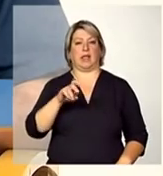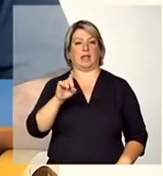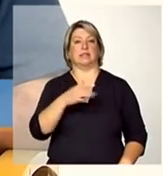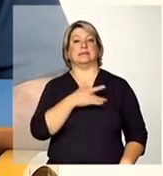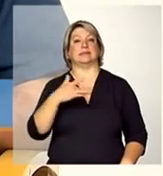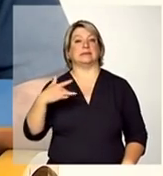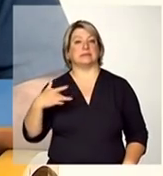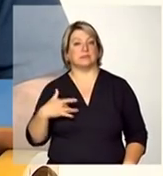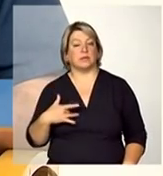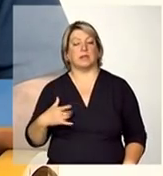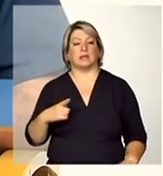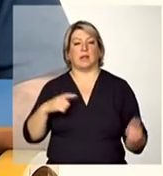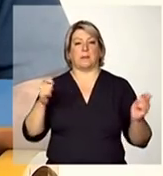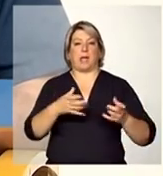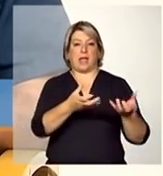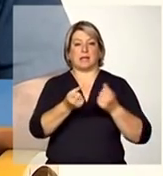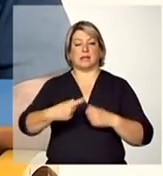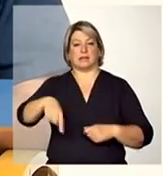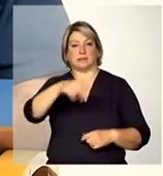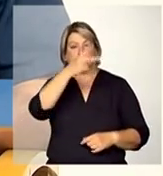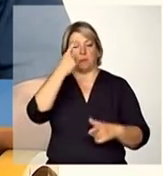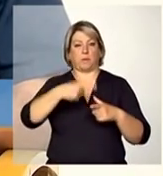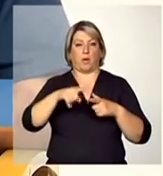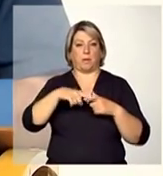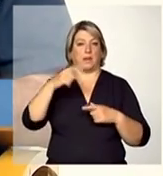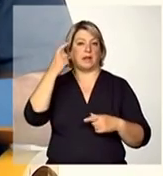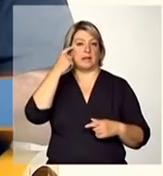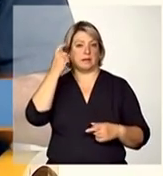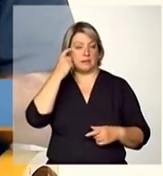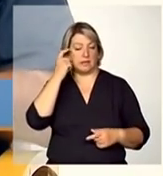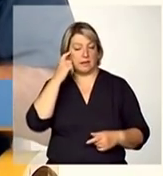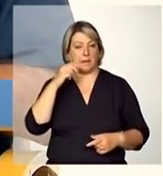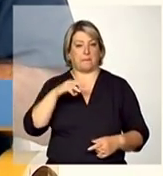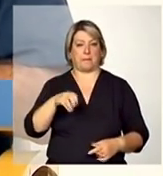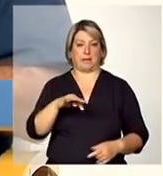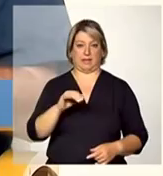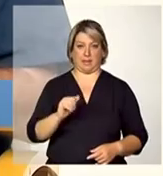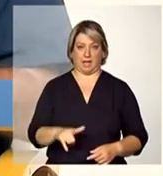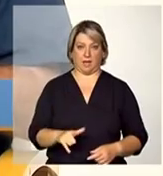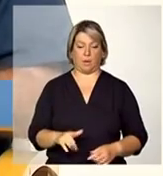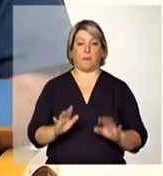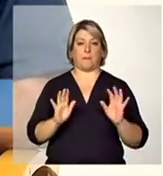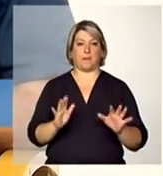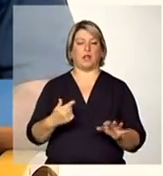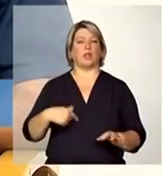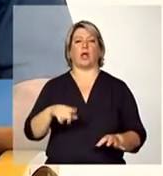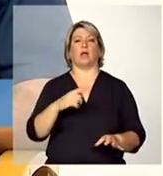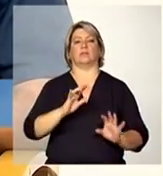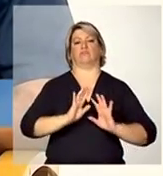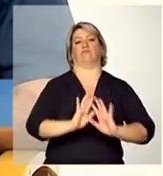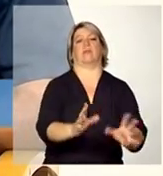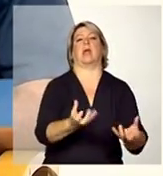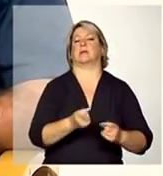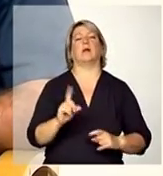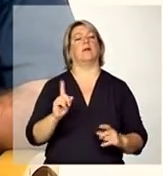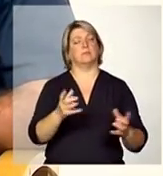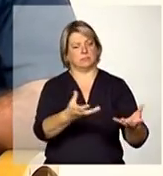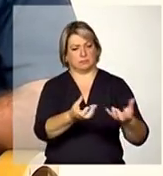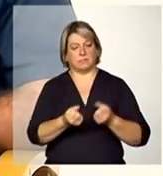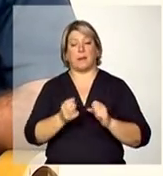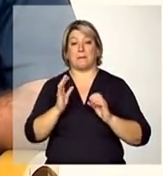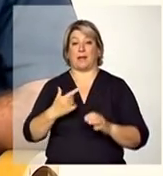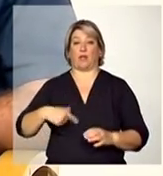que está apta a receber essas pessoas então não necessariamente que a gente não possa receber mas que a gente não está necessariamente capacitado para isso